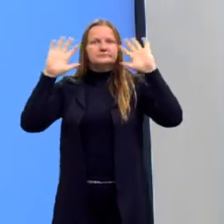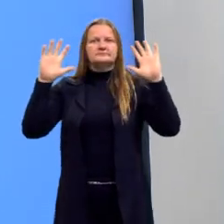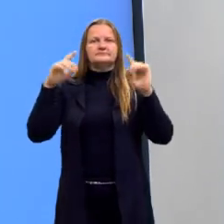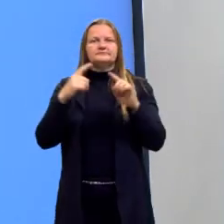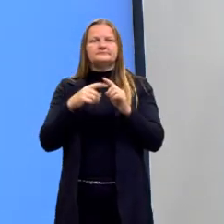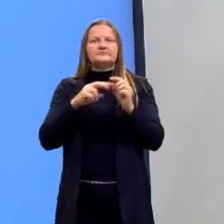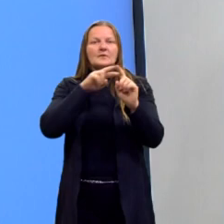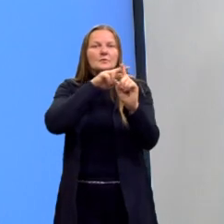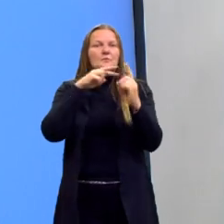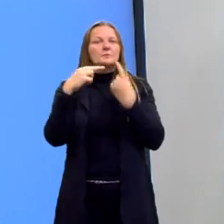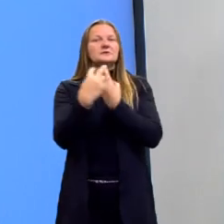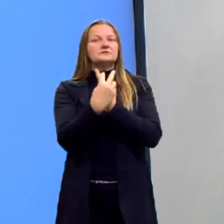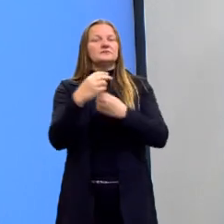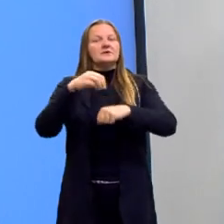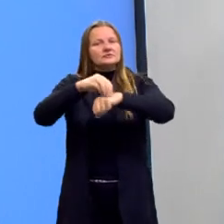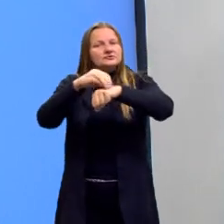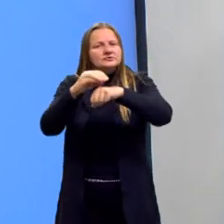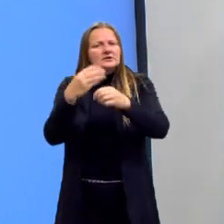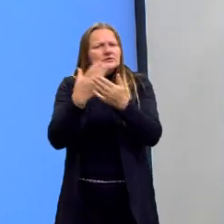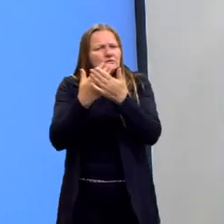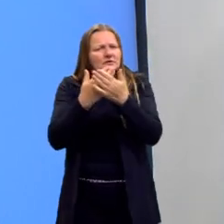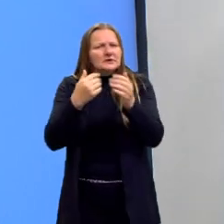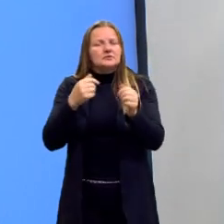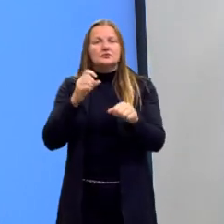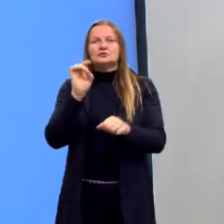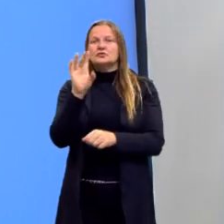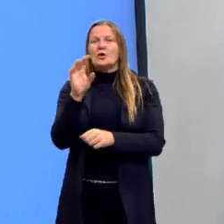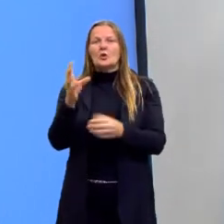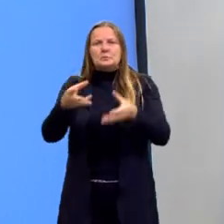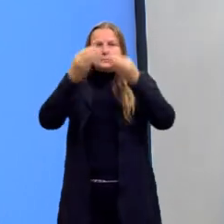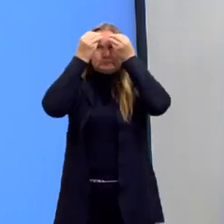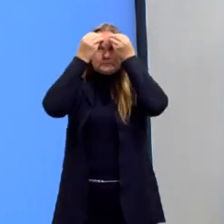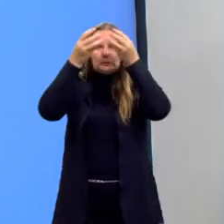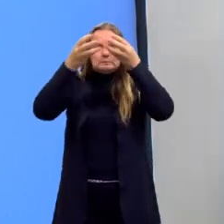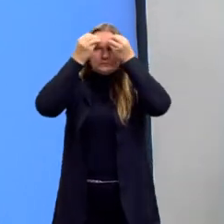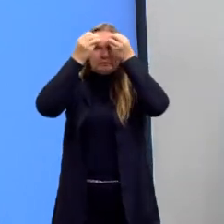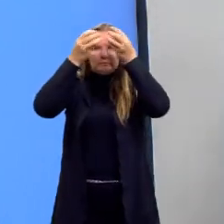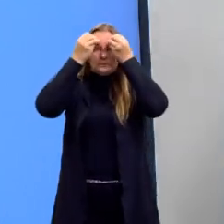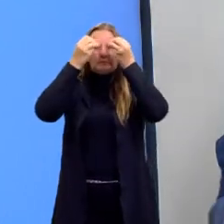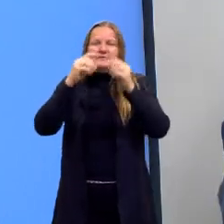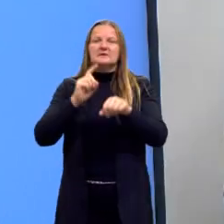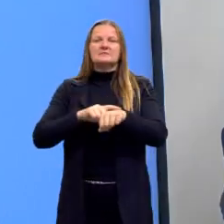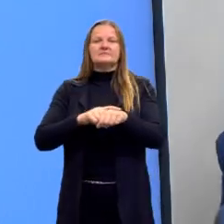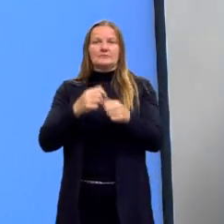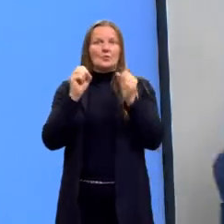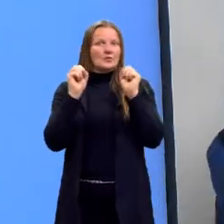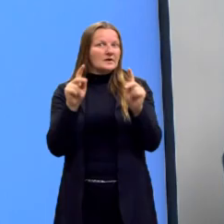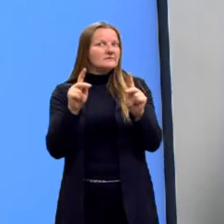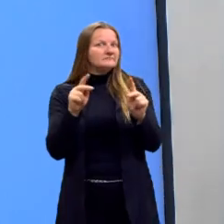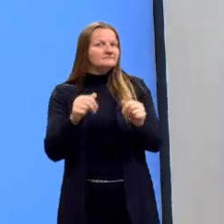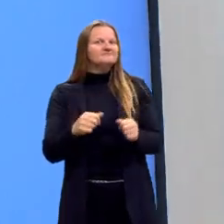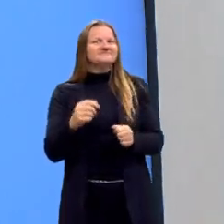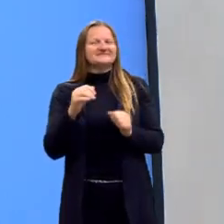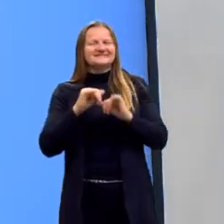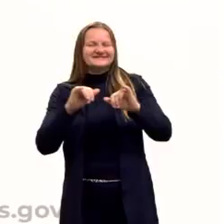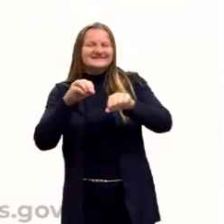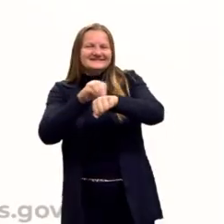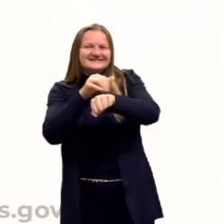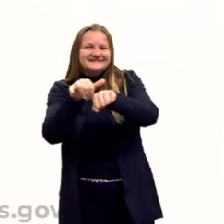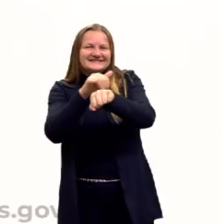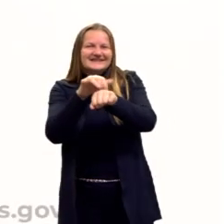perspectiva, nessa dica, não estudar apenas por decoreba para ir bem no Enem. Feito? Dado o recado, vamos lá.